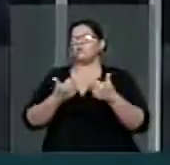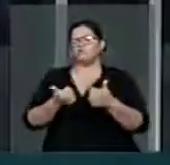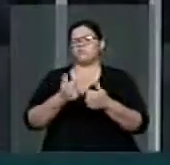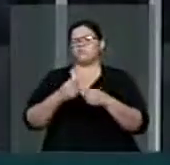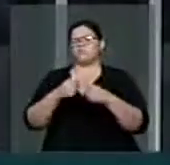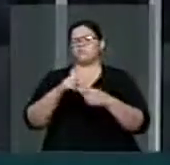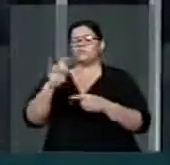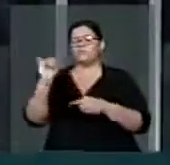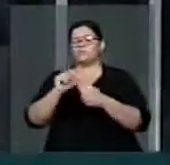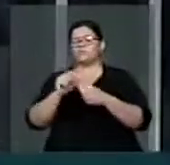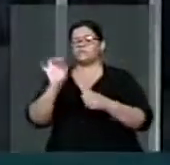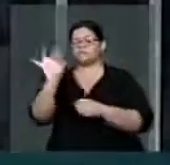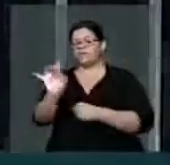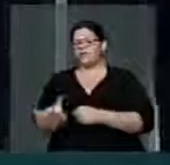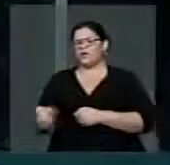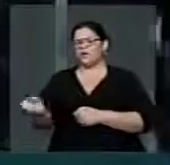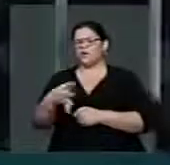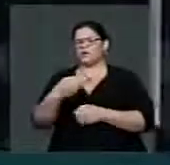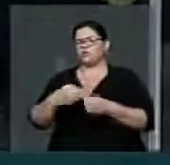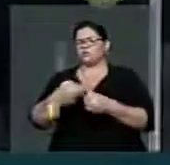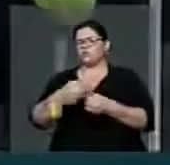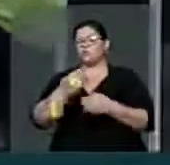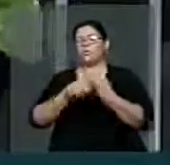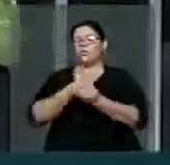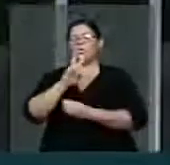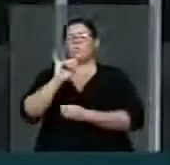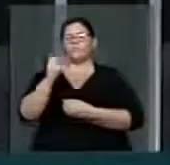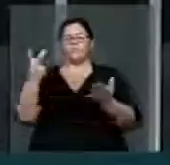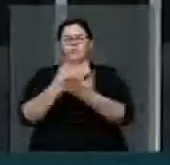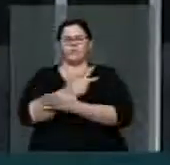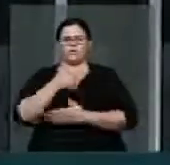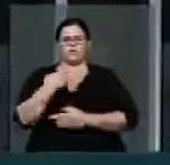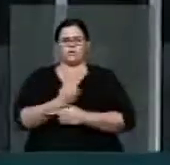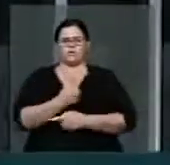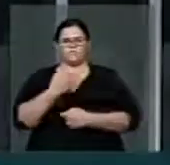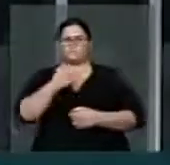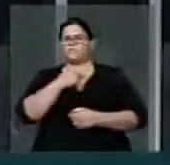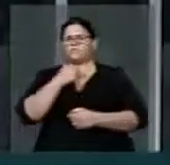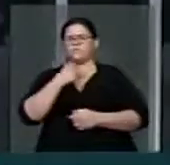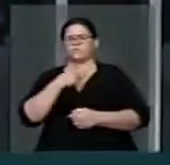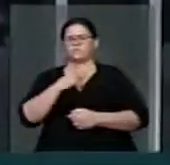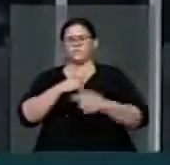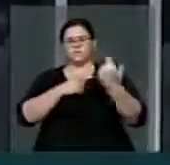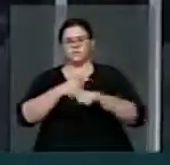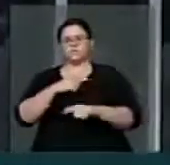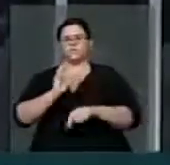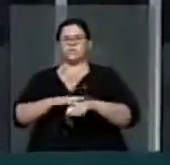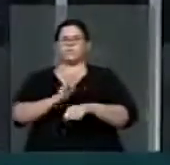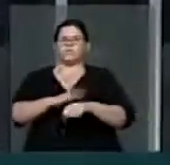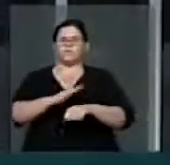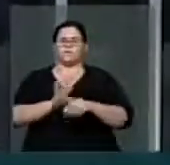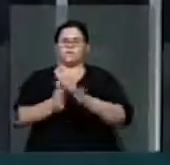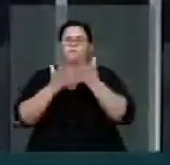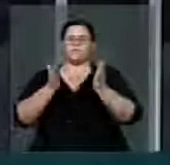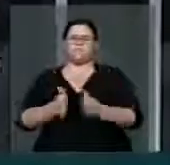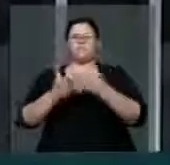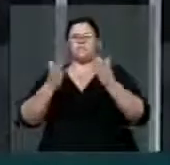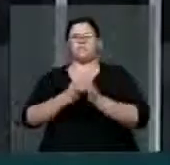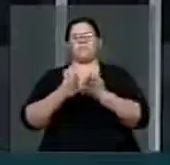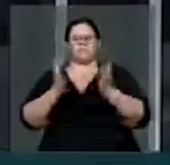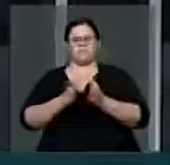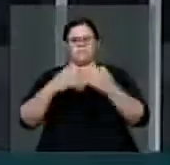vai fazer com cada novo município, para que a gente não tenha mais insuficiência, mais pobreza e mais